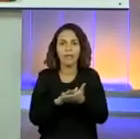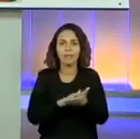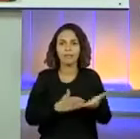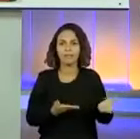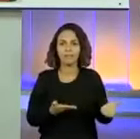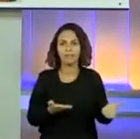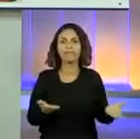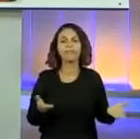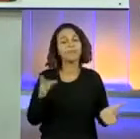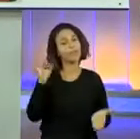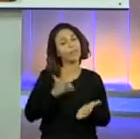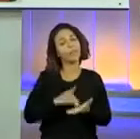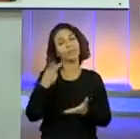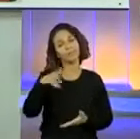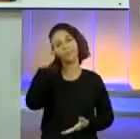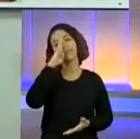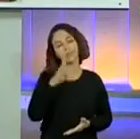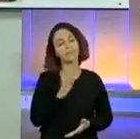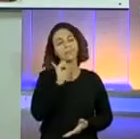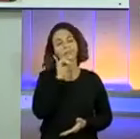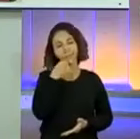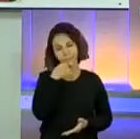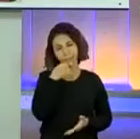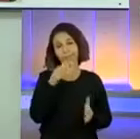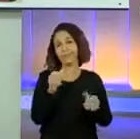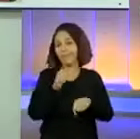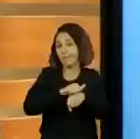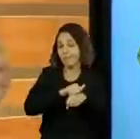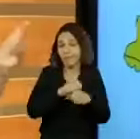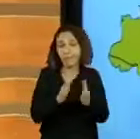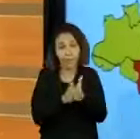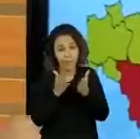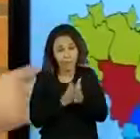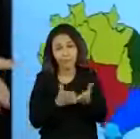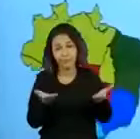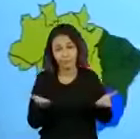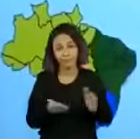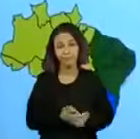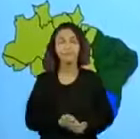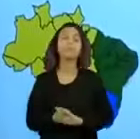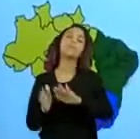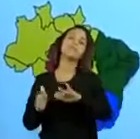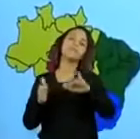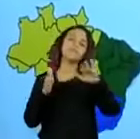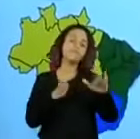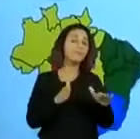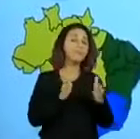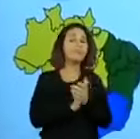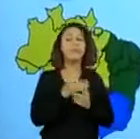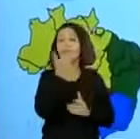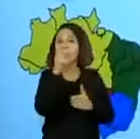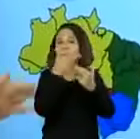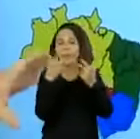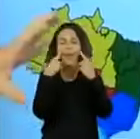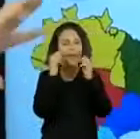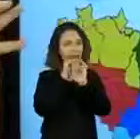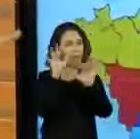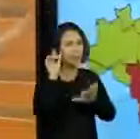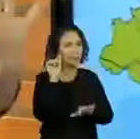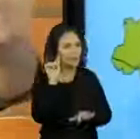realidade do Brasil. Gente, vamos para a correção, beleza? Correção é quê? Olha só. Ah, antes de mais nada, eu vou deixar uma coisa clara.